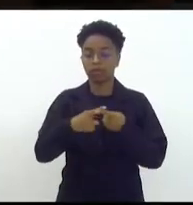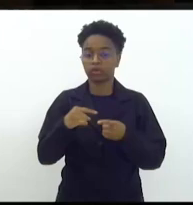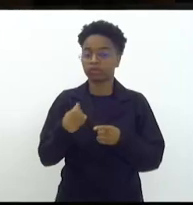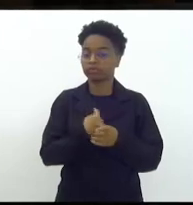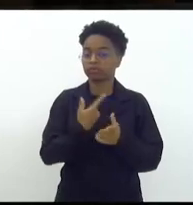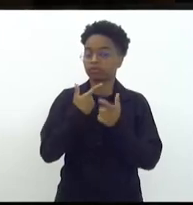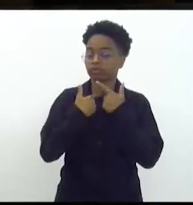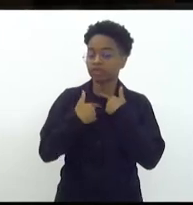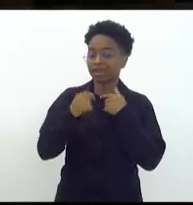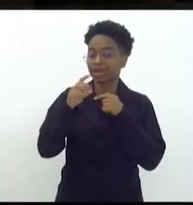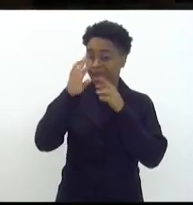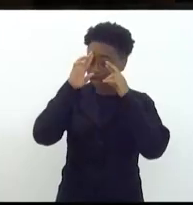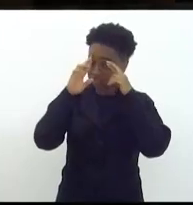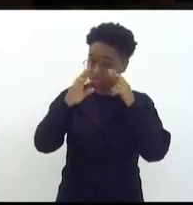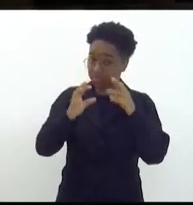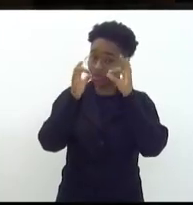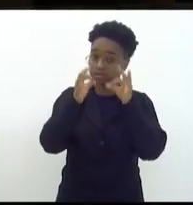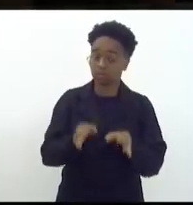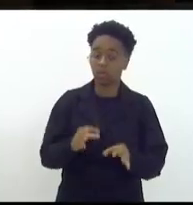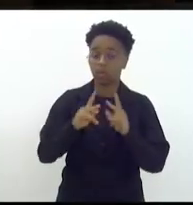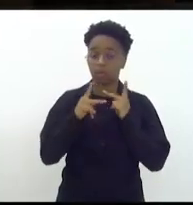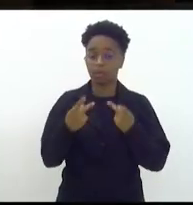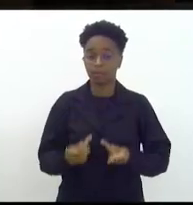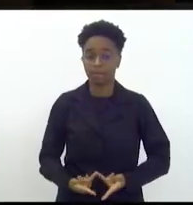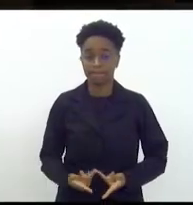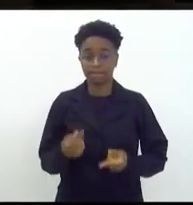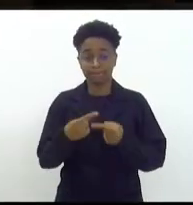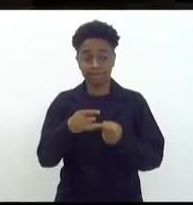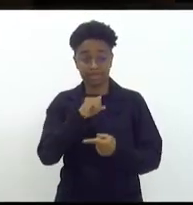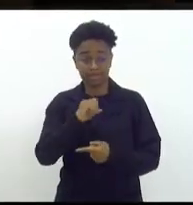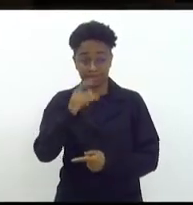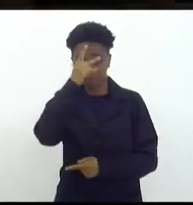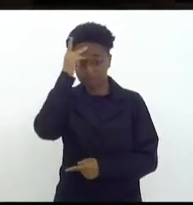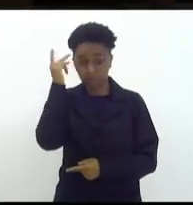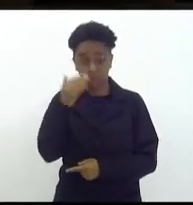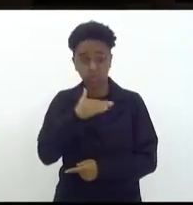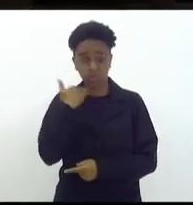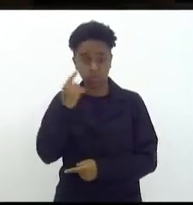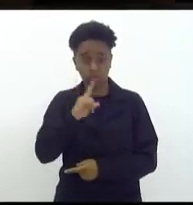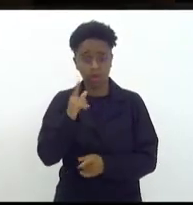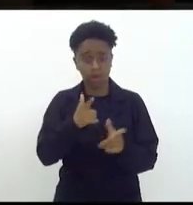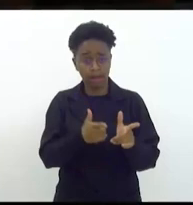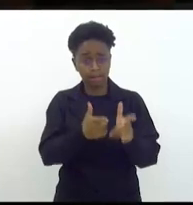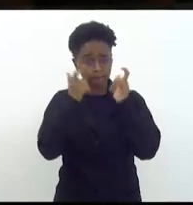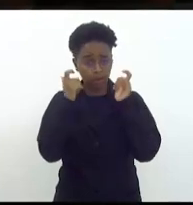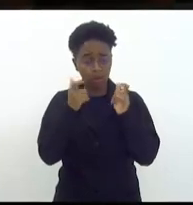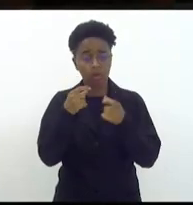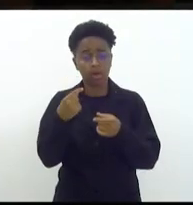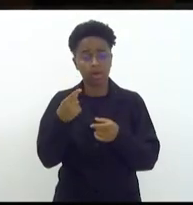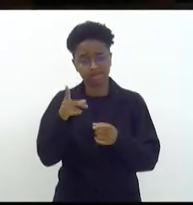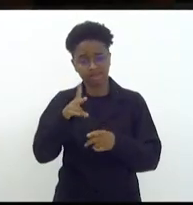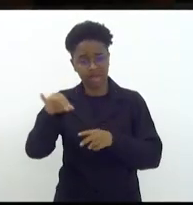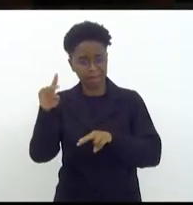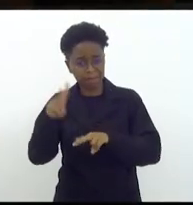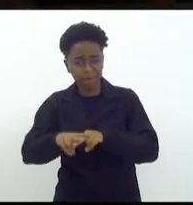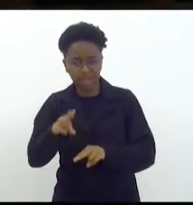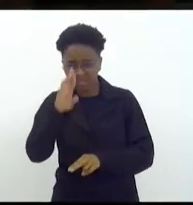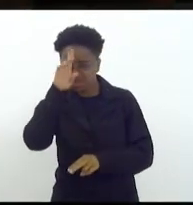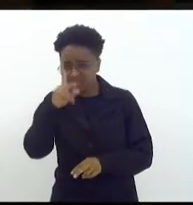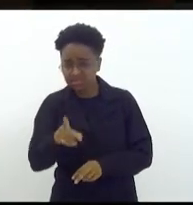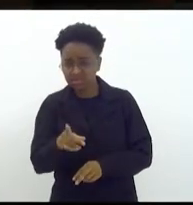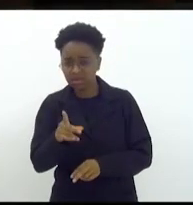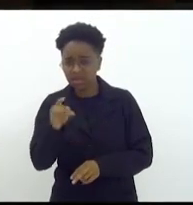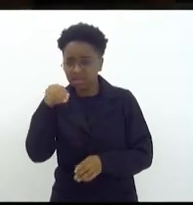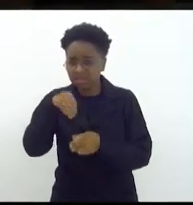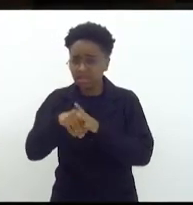humana é que as pessoas não sejam se não for morta na ponta do fuzil vai ser presa equivocadamente dentro